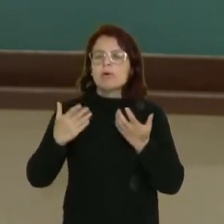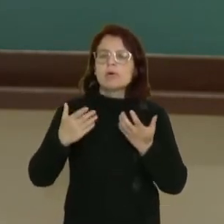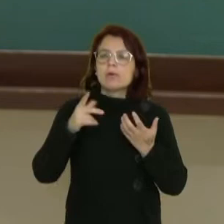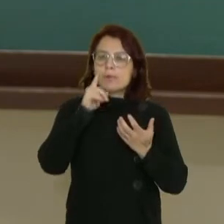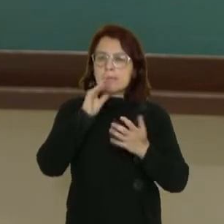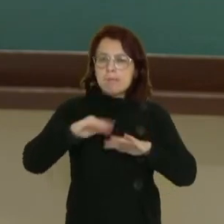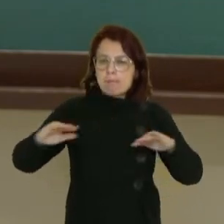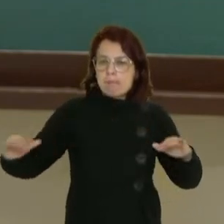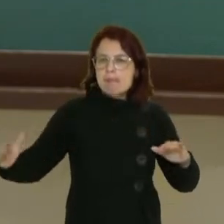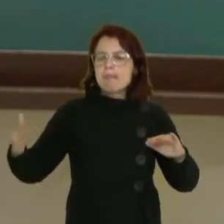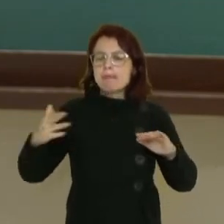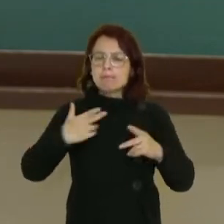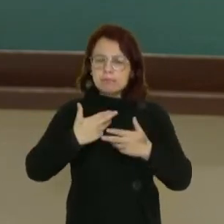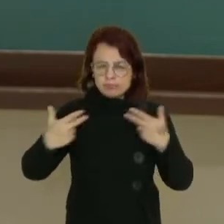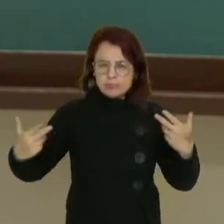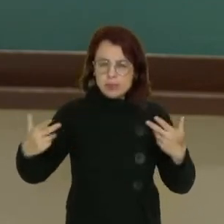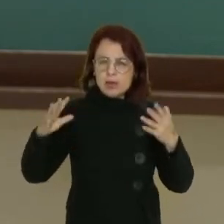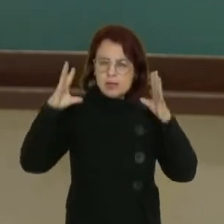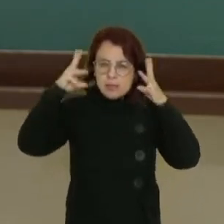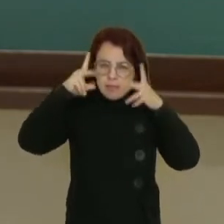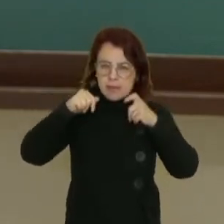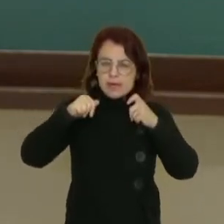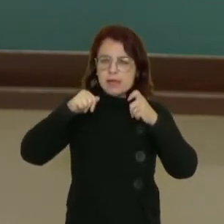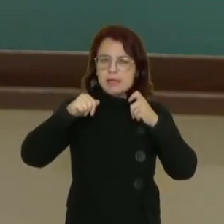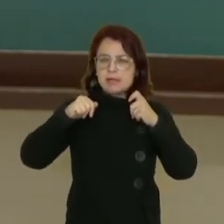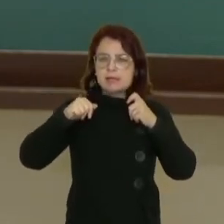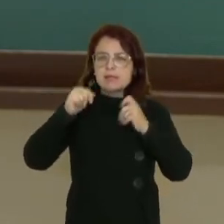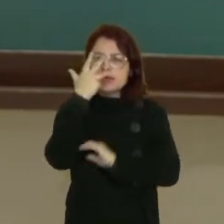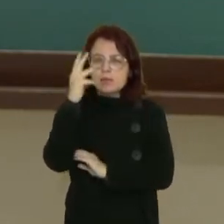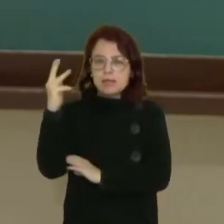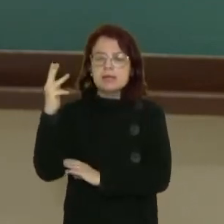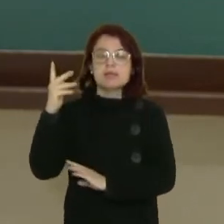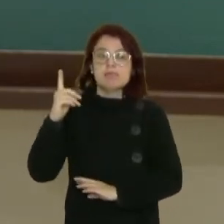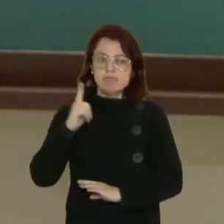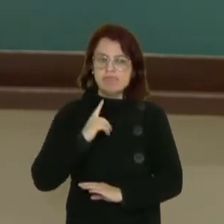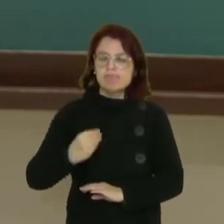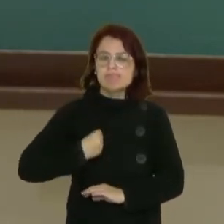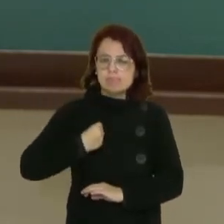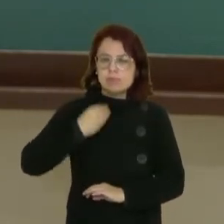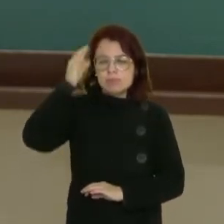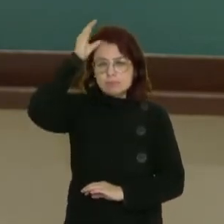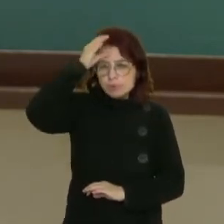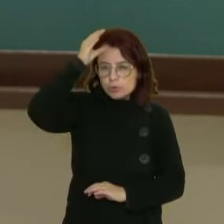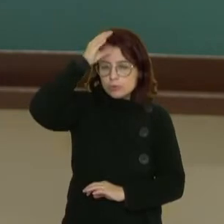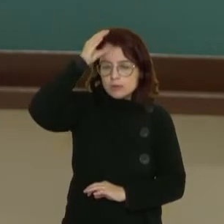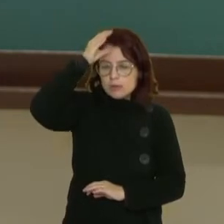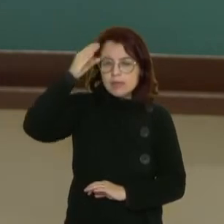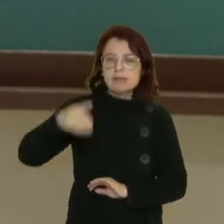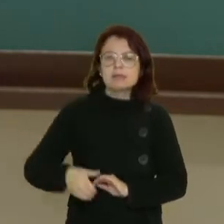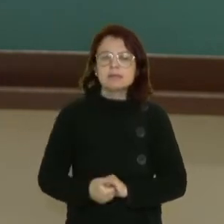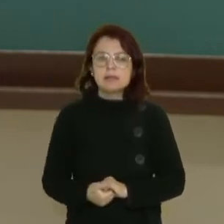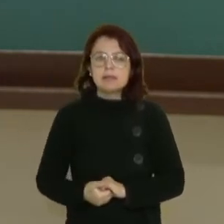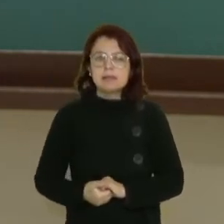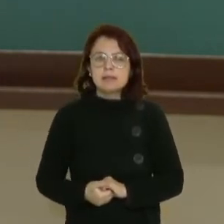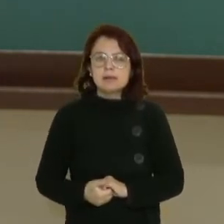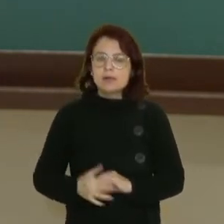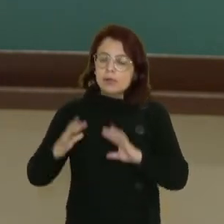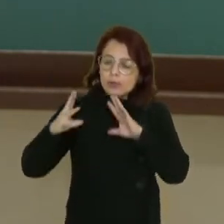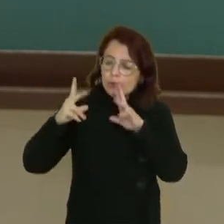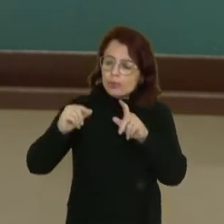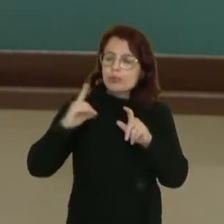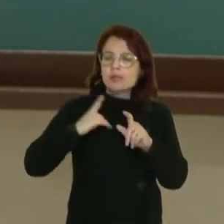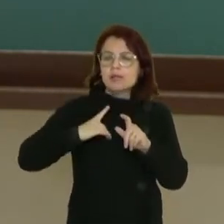montanhas, todos com vida e com consciência. Trovão, luas, todos como divindades naturais.